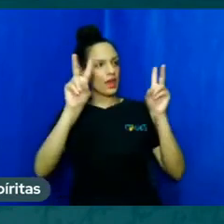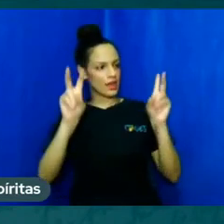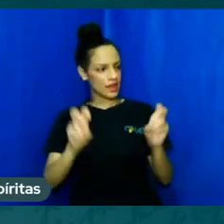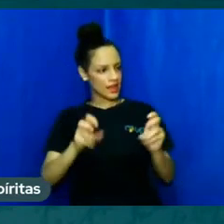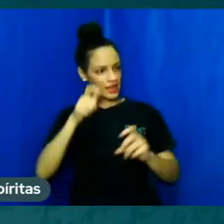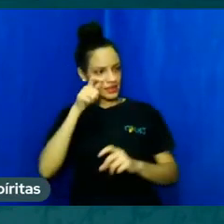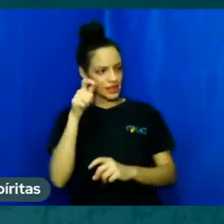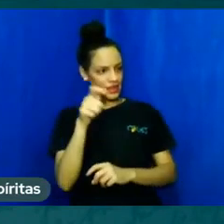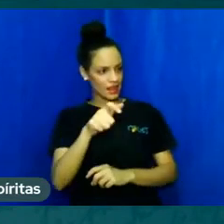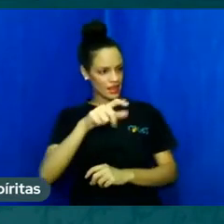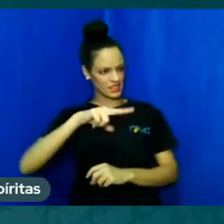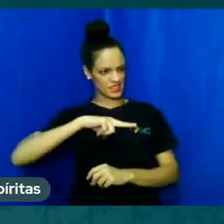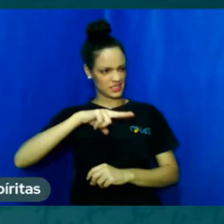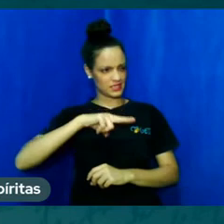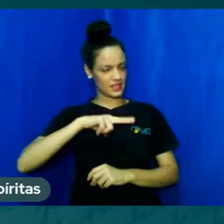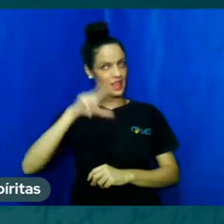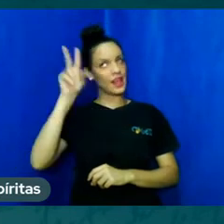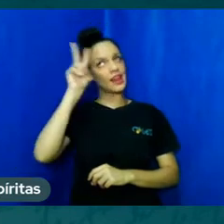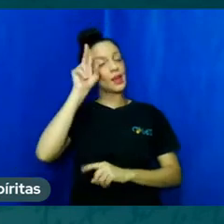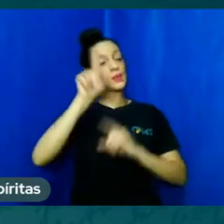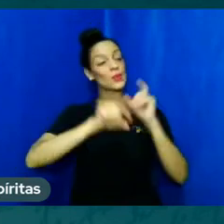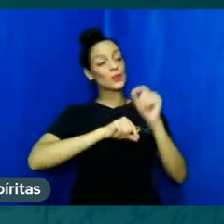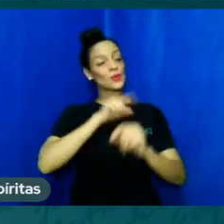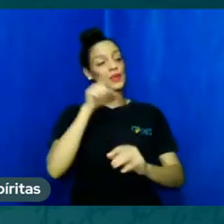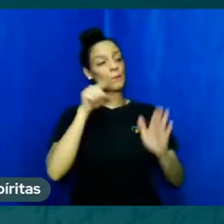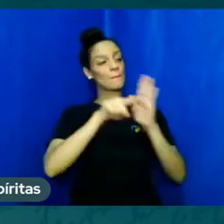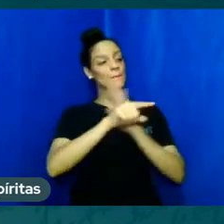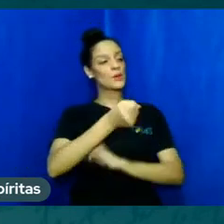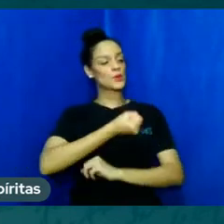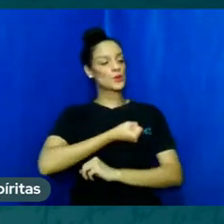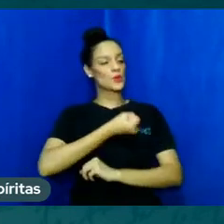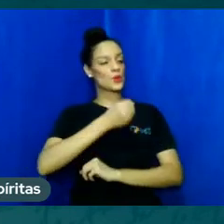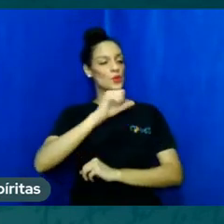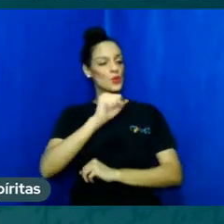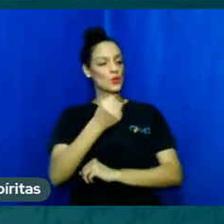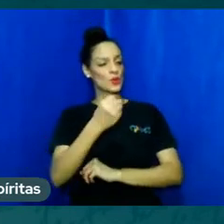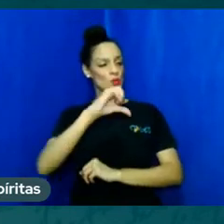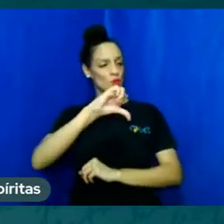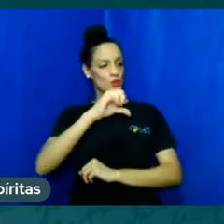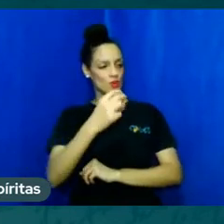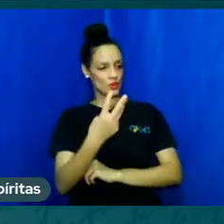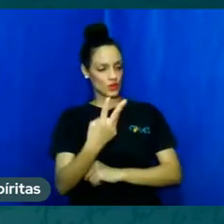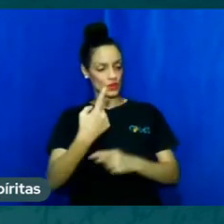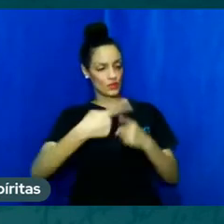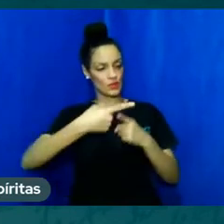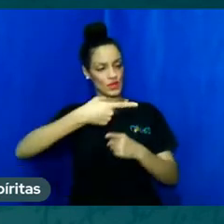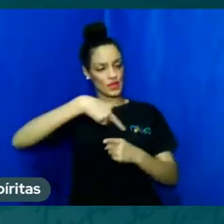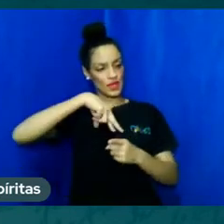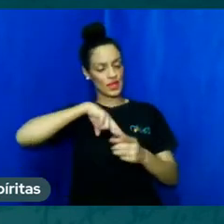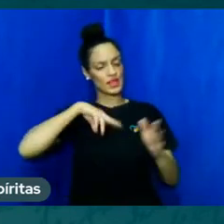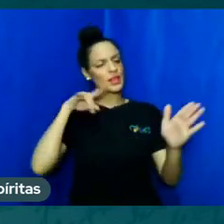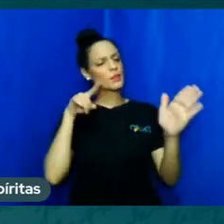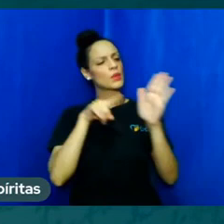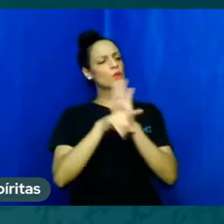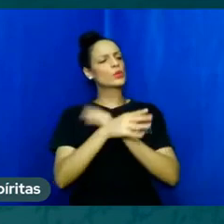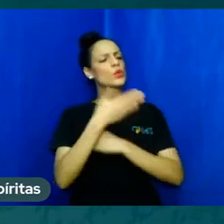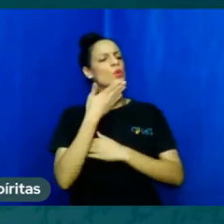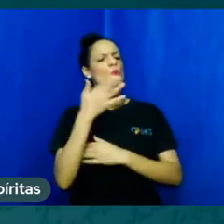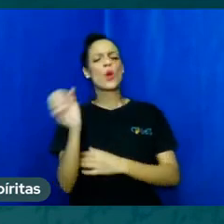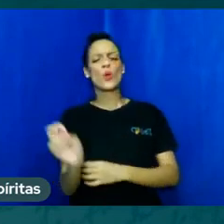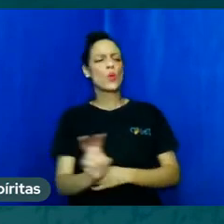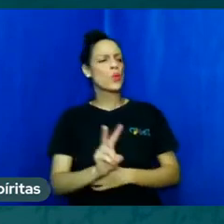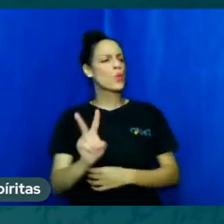da 893, em que Kardec pergunta qual a mais meritória das virtudes? E os Espíritos respondem que a